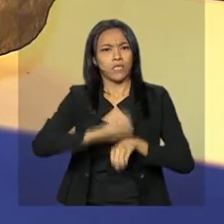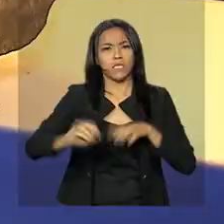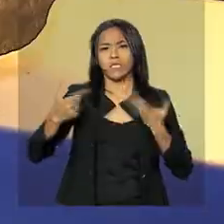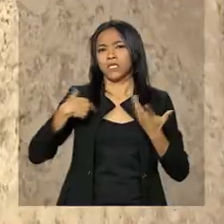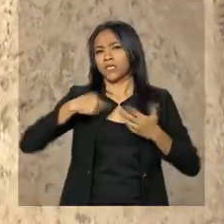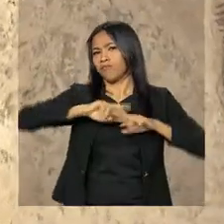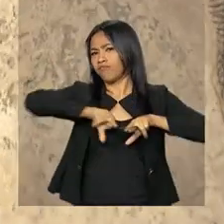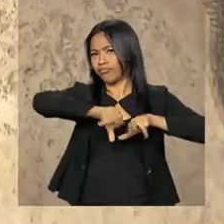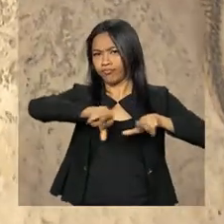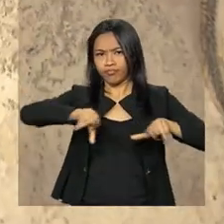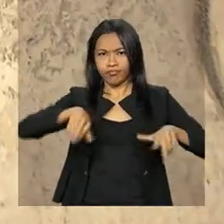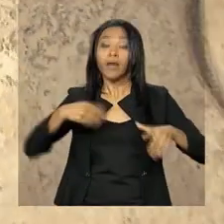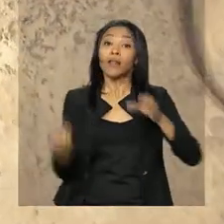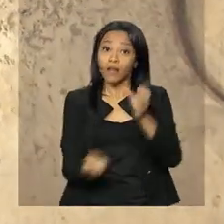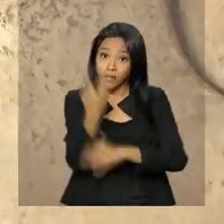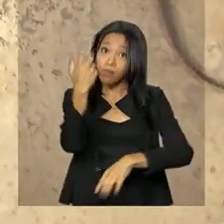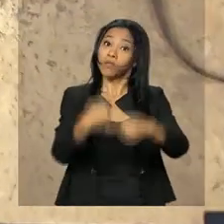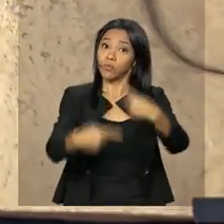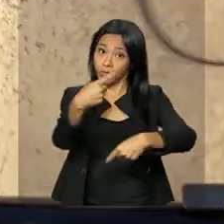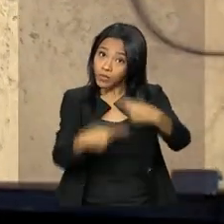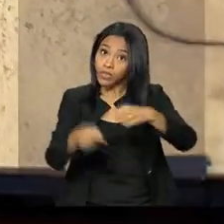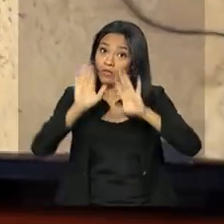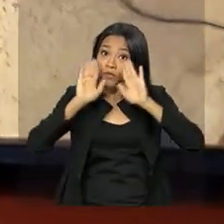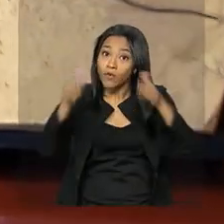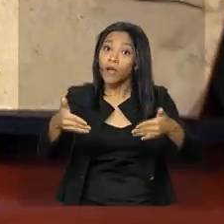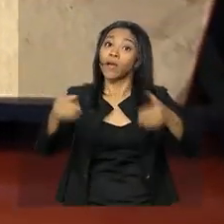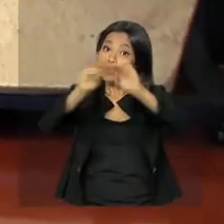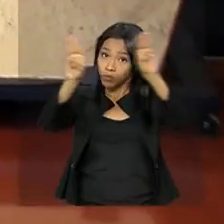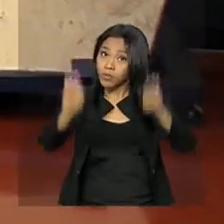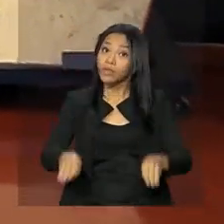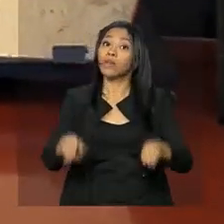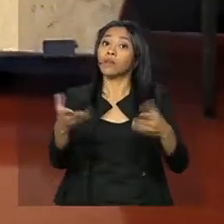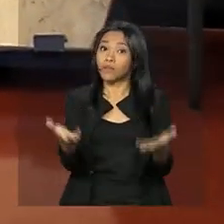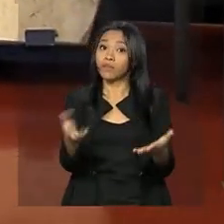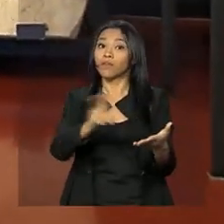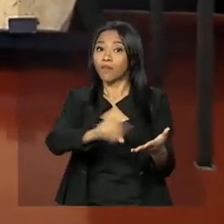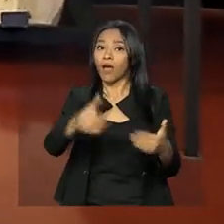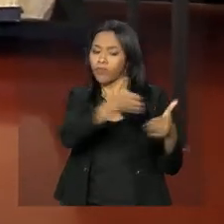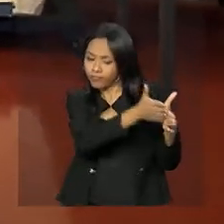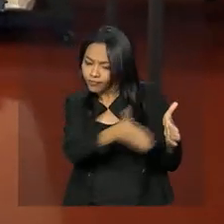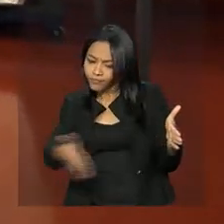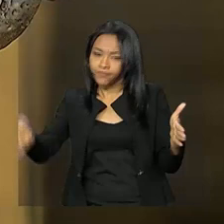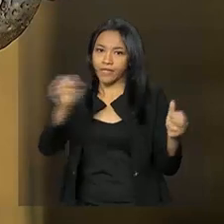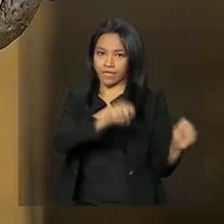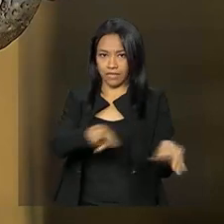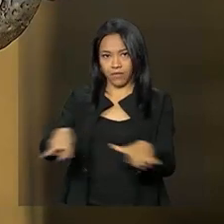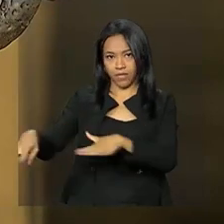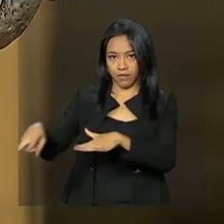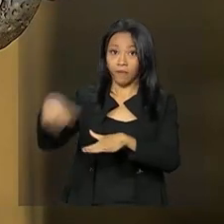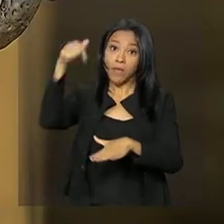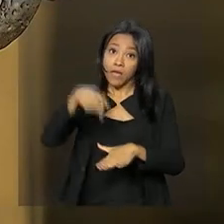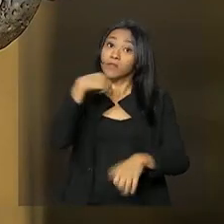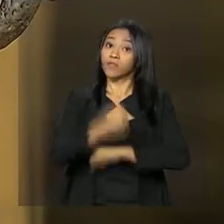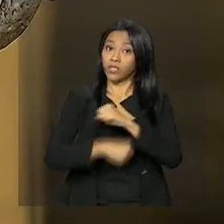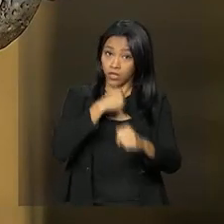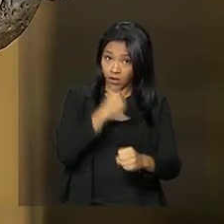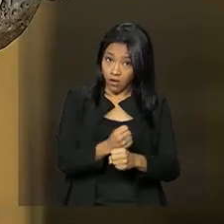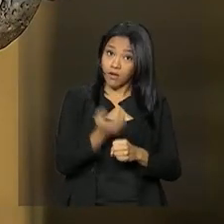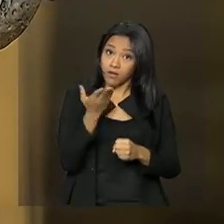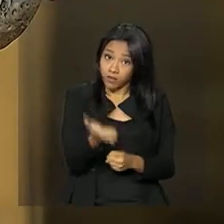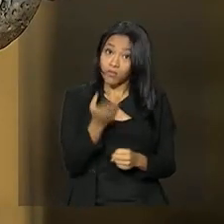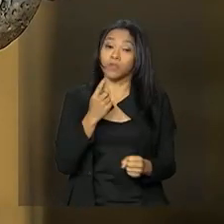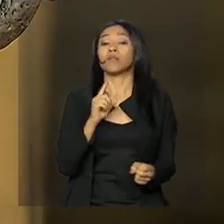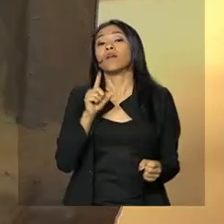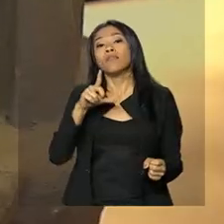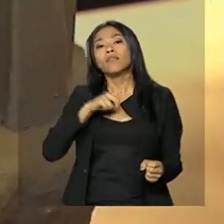e lançamento de políticas públicas voltadas para os museus serão realizadas ao longo dessa semana. A edição deste ano da Primavera dos